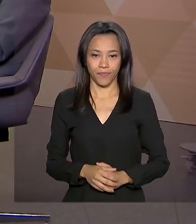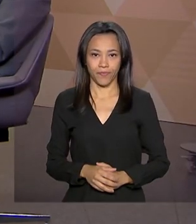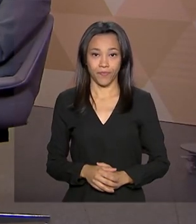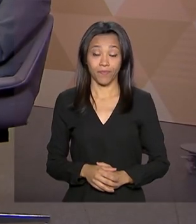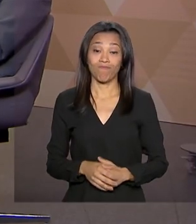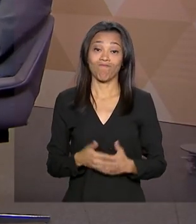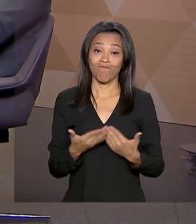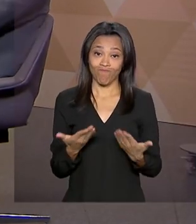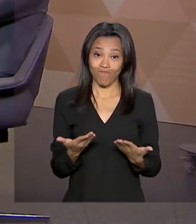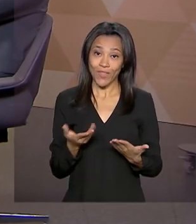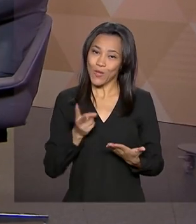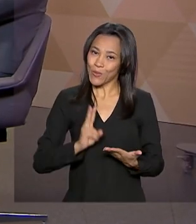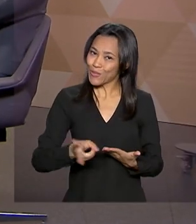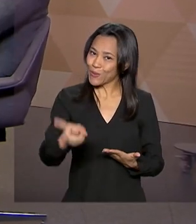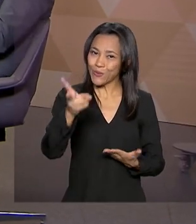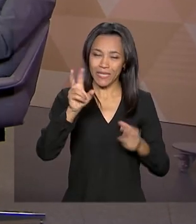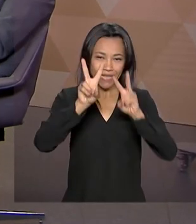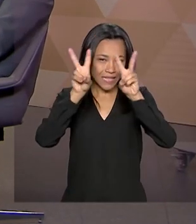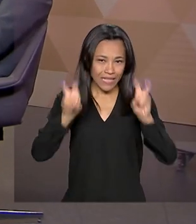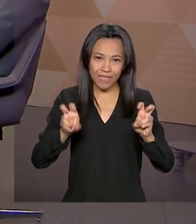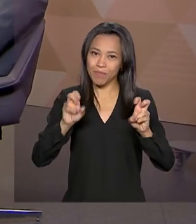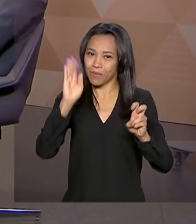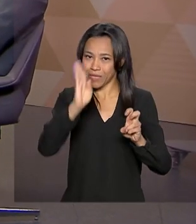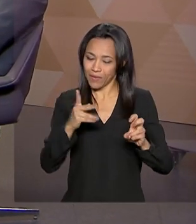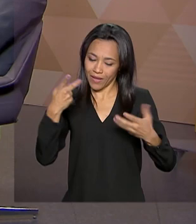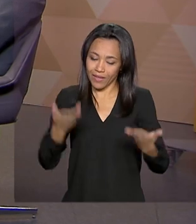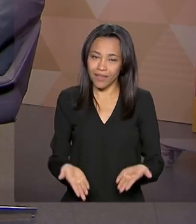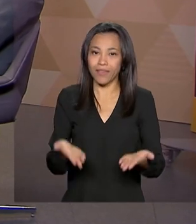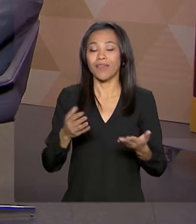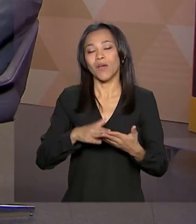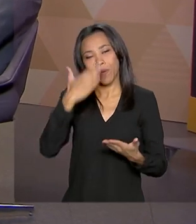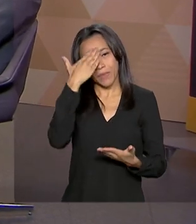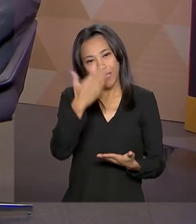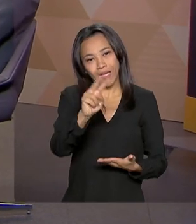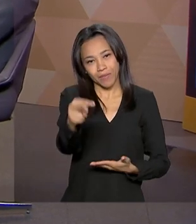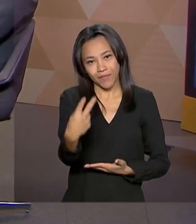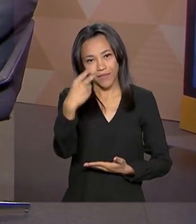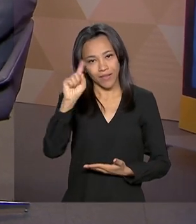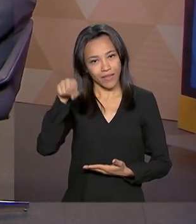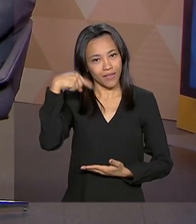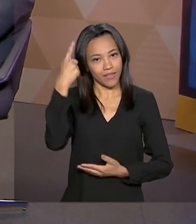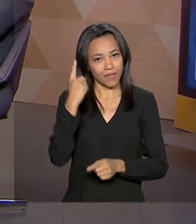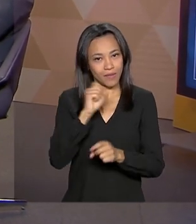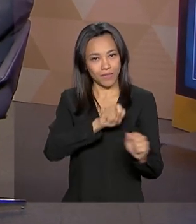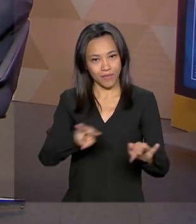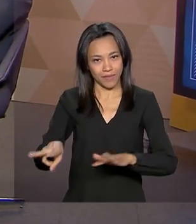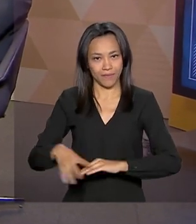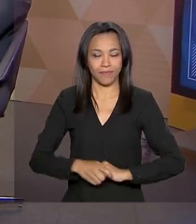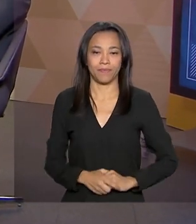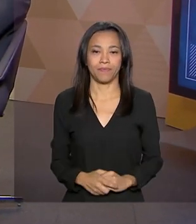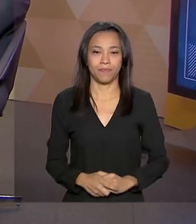E o Brasil continua em Pauta aqui na TV Brasil. Obrigado pela companhia e até a próxima semana.